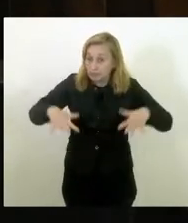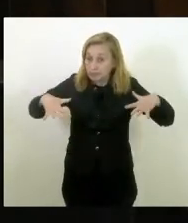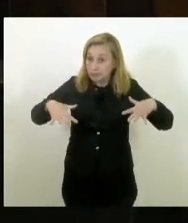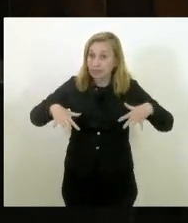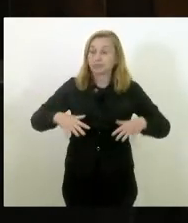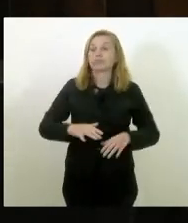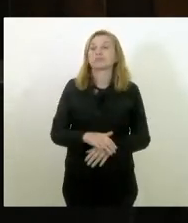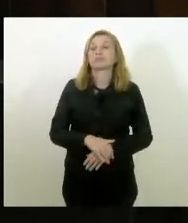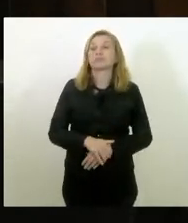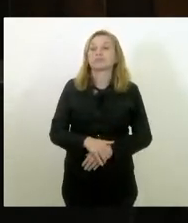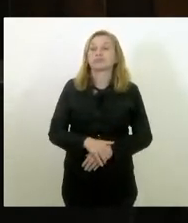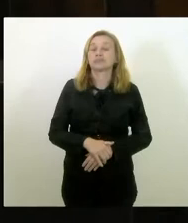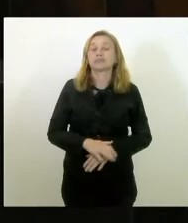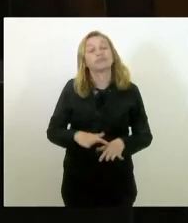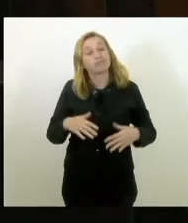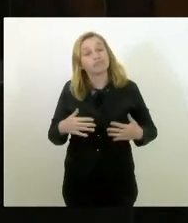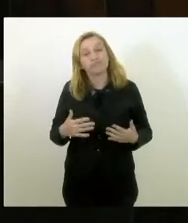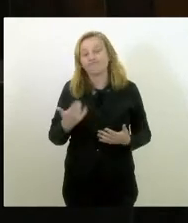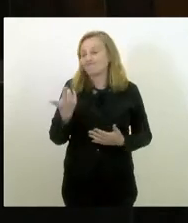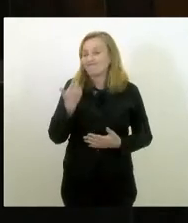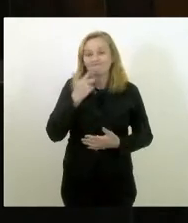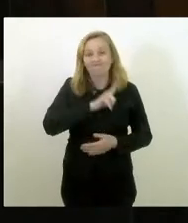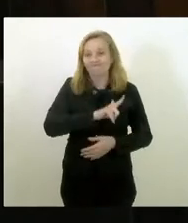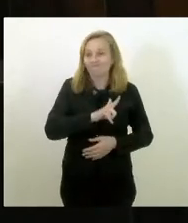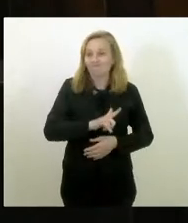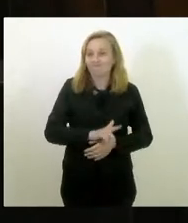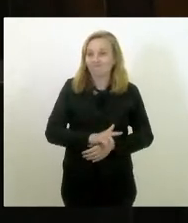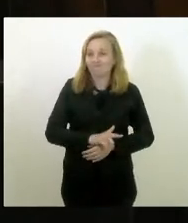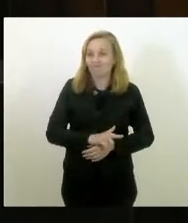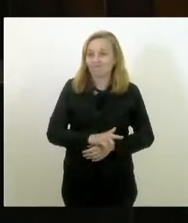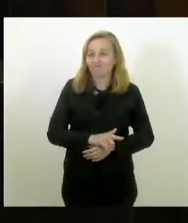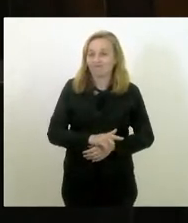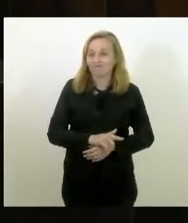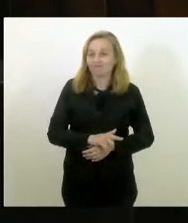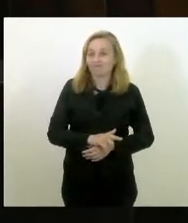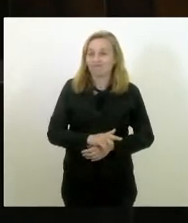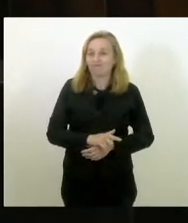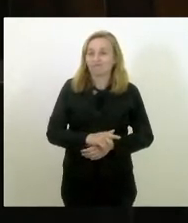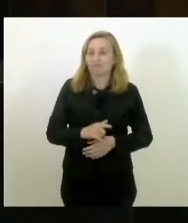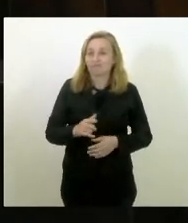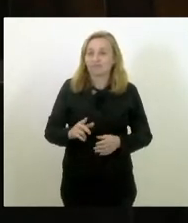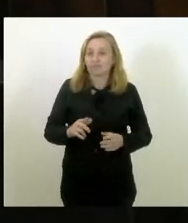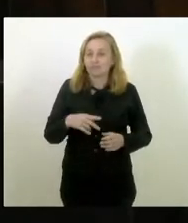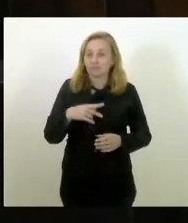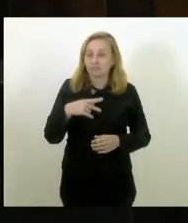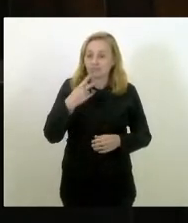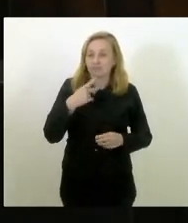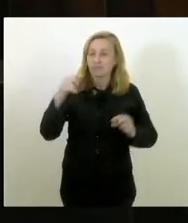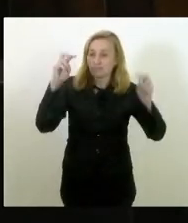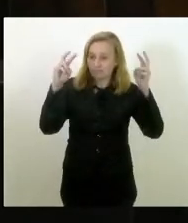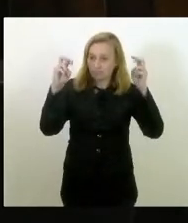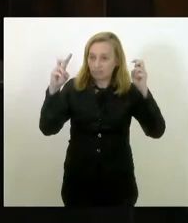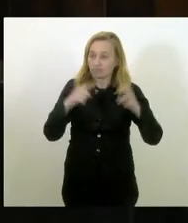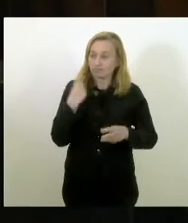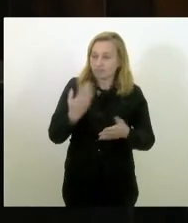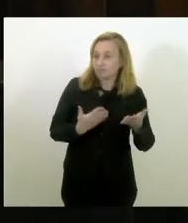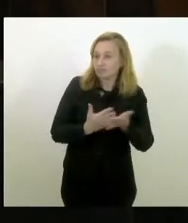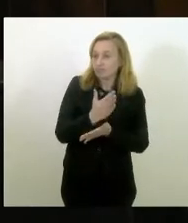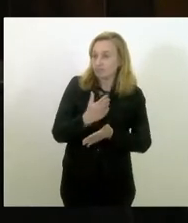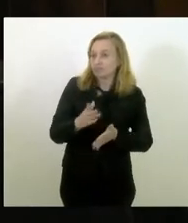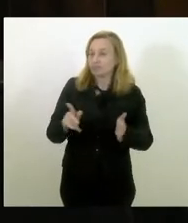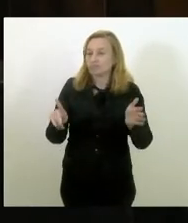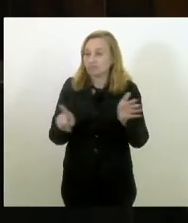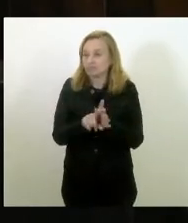Sobrinho e, até então, não conseguimos adentrar os temas que ali tocamos. Esse projeto de lei, inclusive,